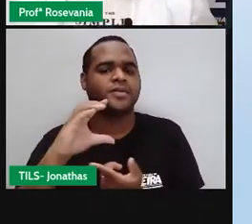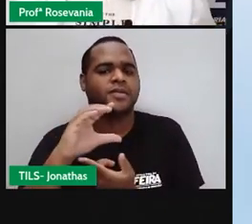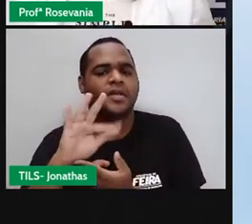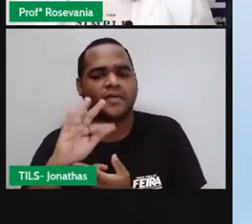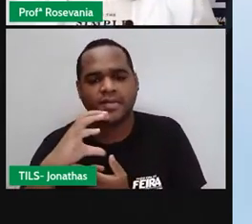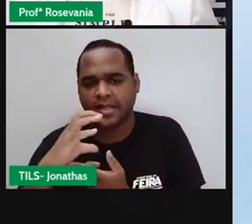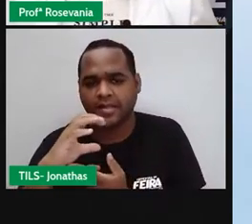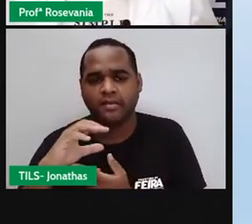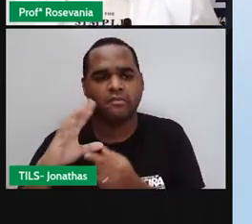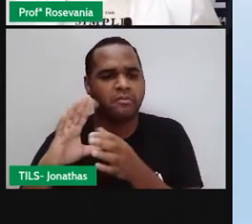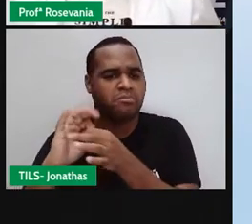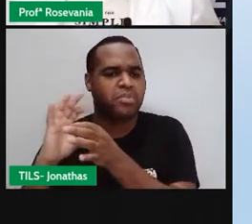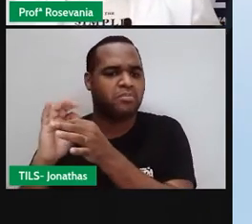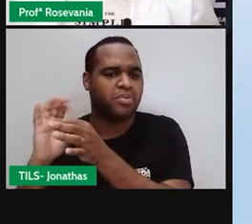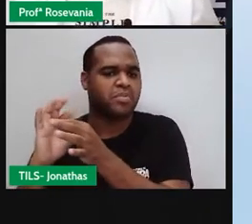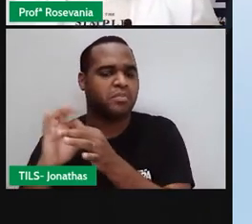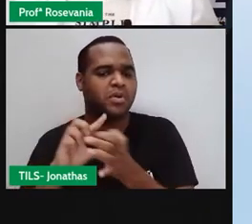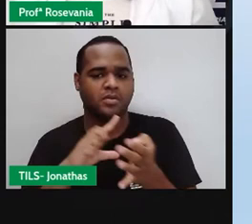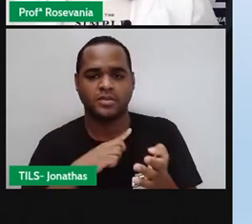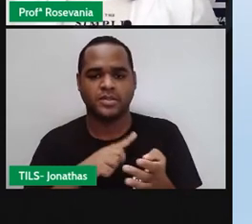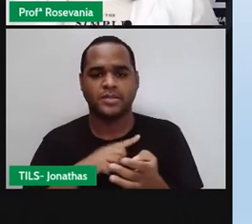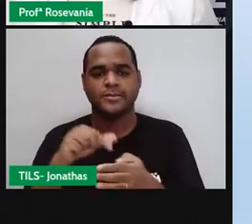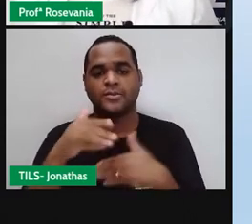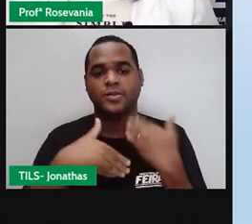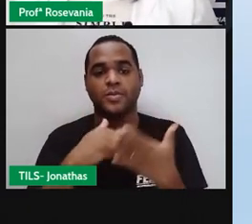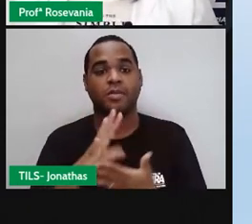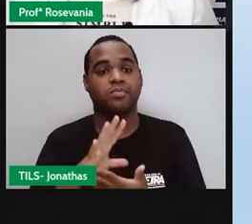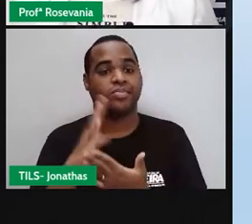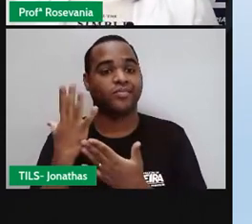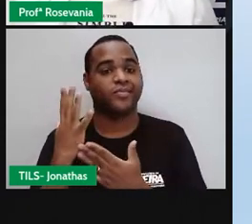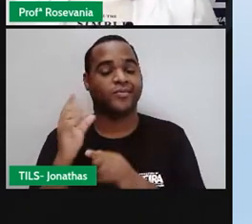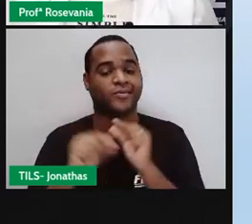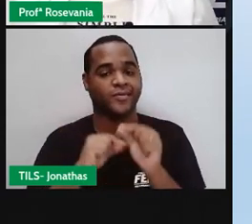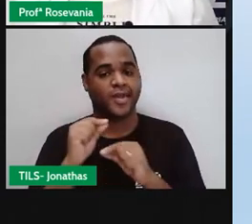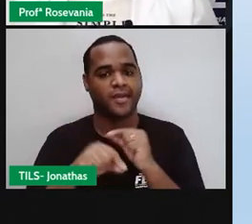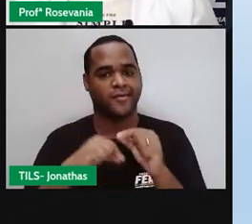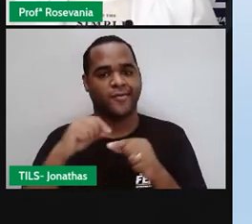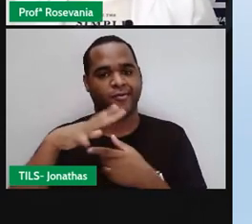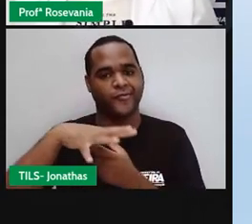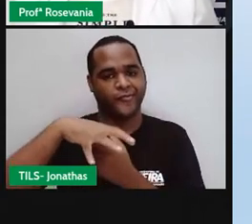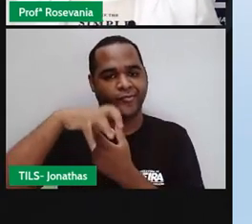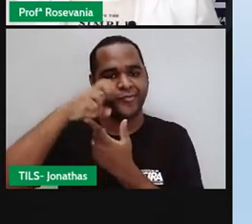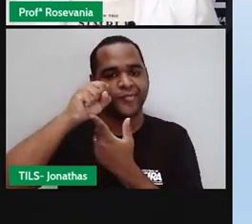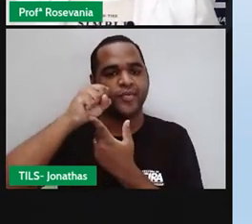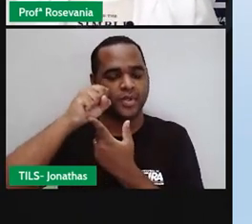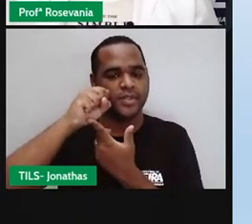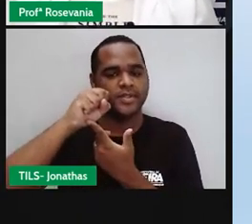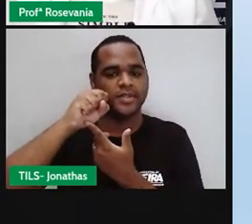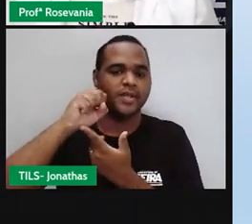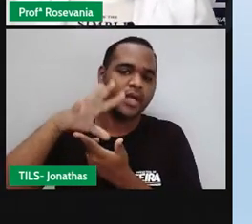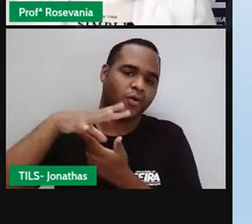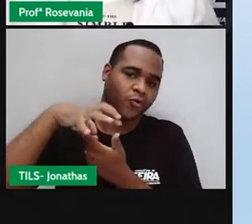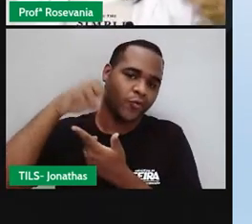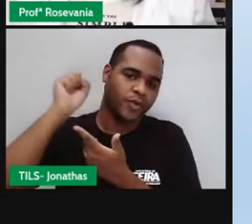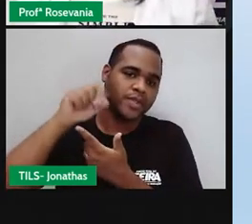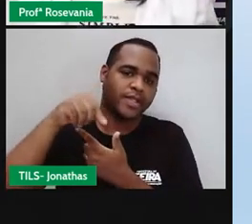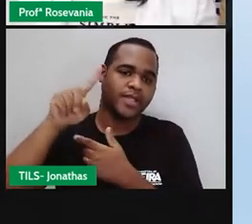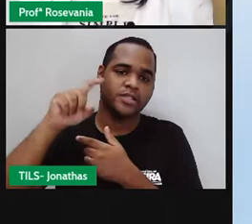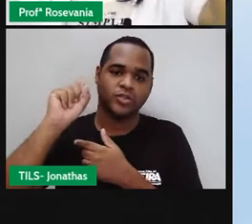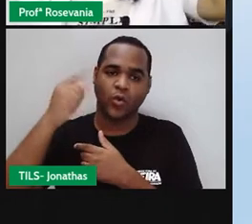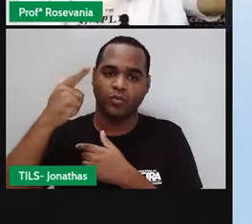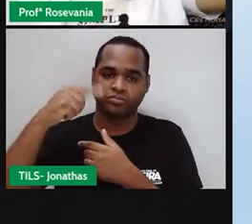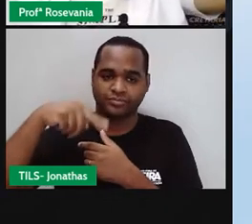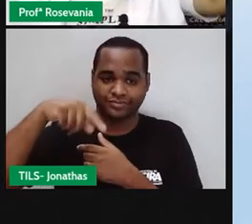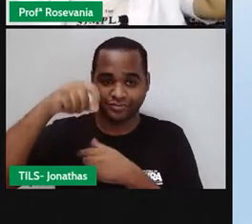Aí, o que que acontece com isso? A gente começa a ter, primeiro, a absorção, né, desses raios solares, que é o